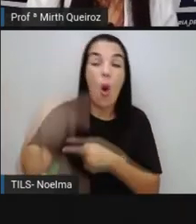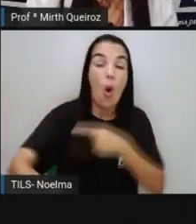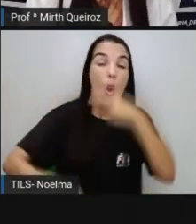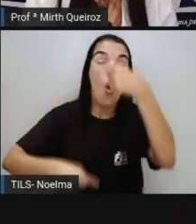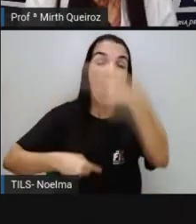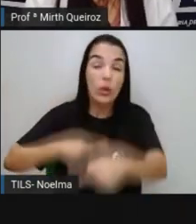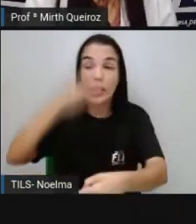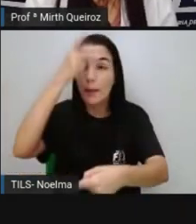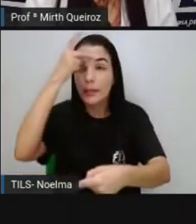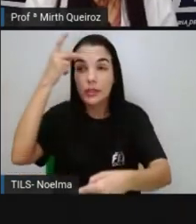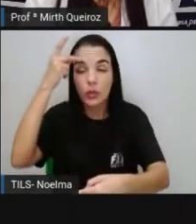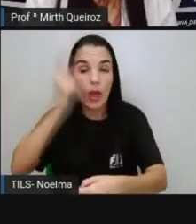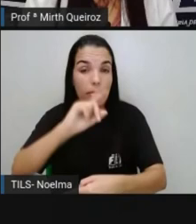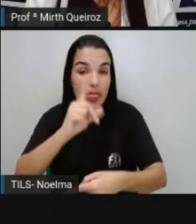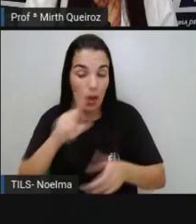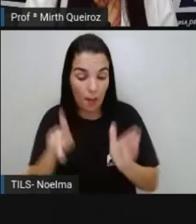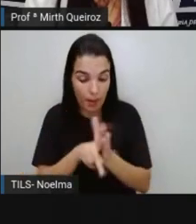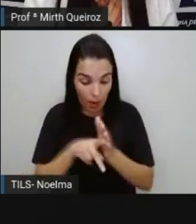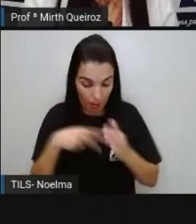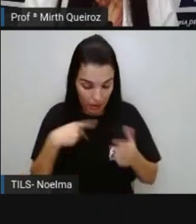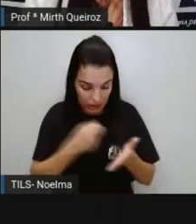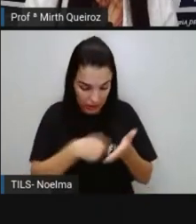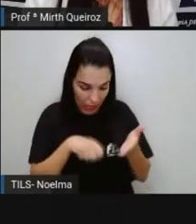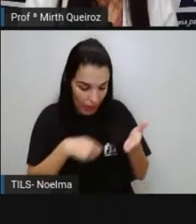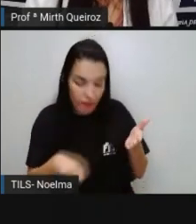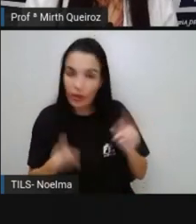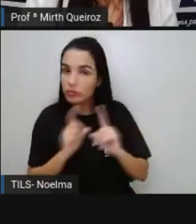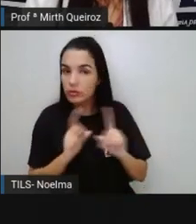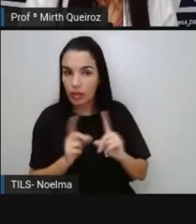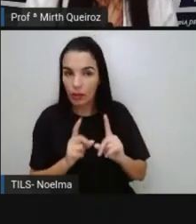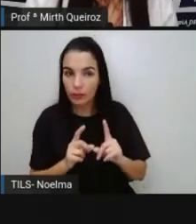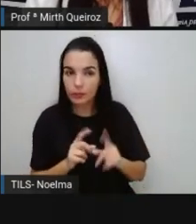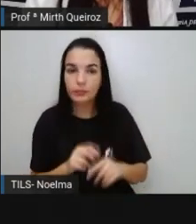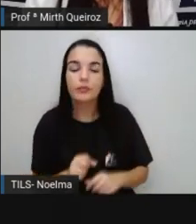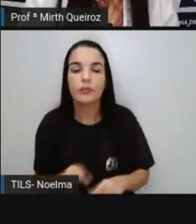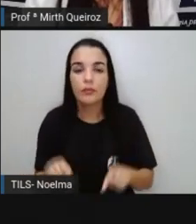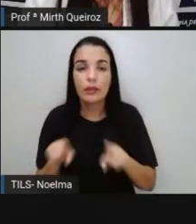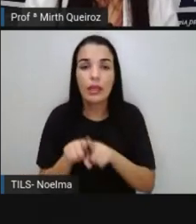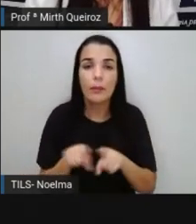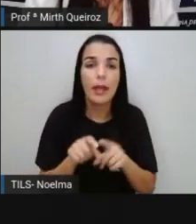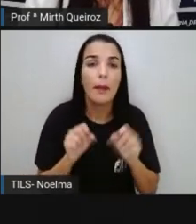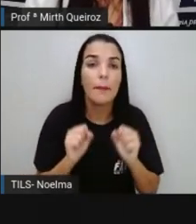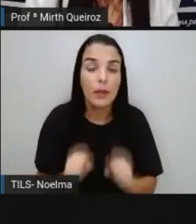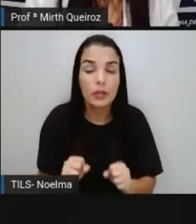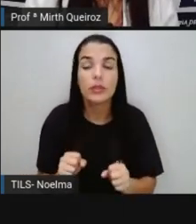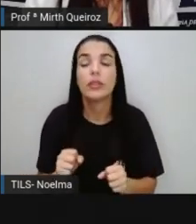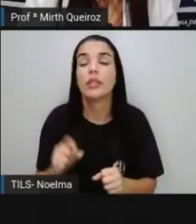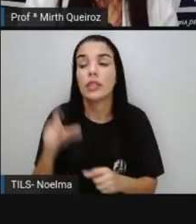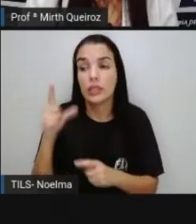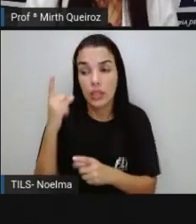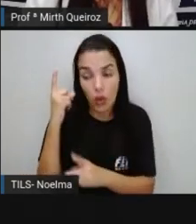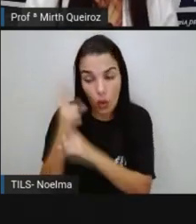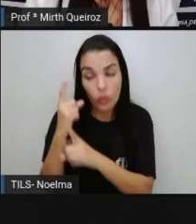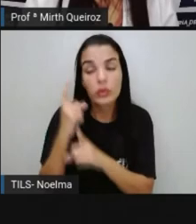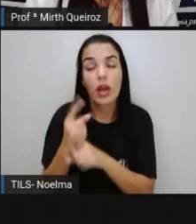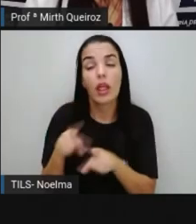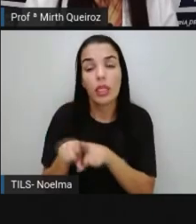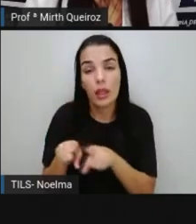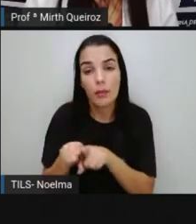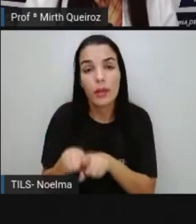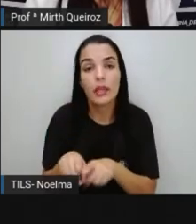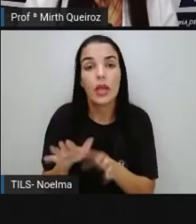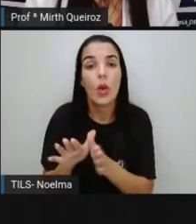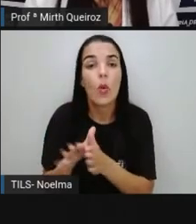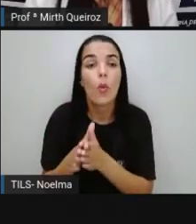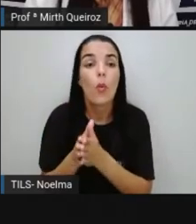pessoa, não foi ela que escreveu seu próprio livro. E vocês podem encontrar também a autobiografia, que é